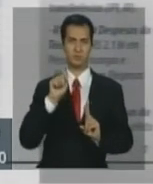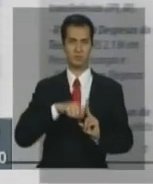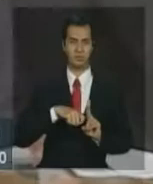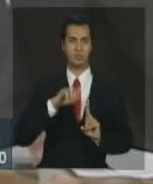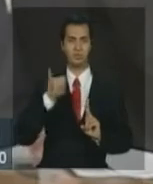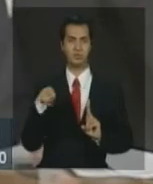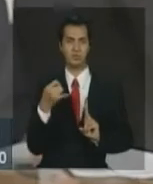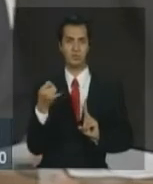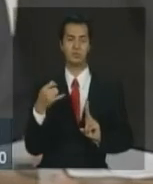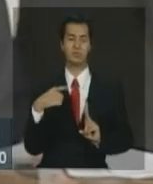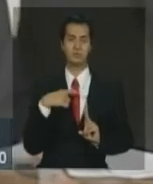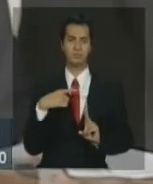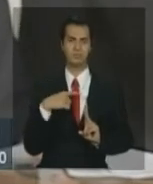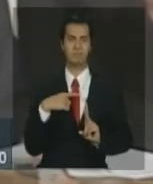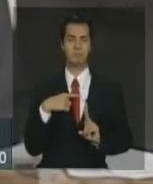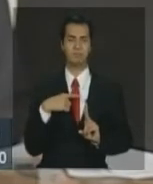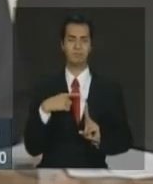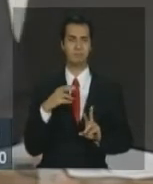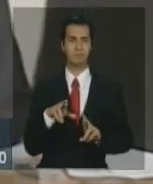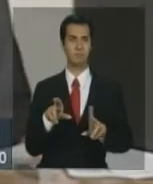calendário, o mês de...